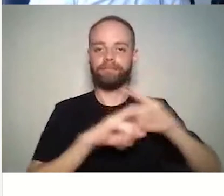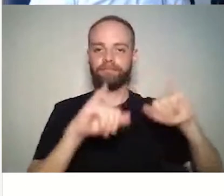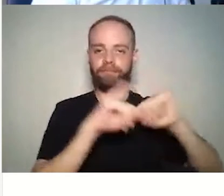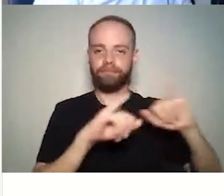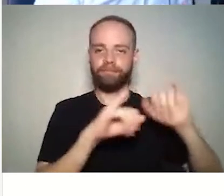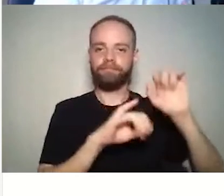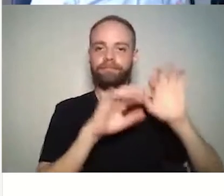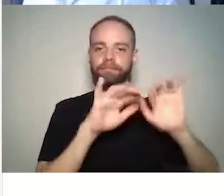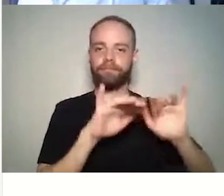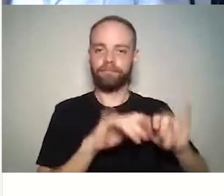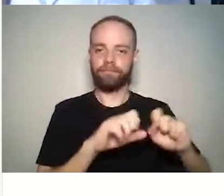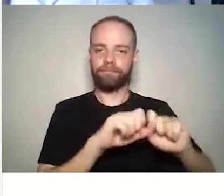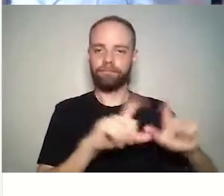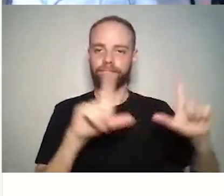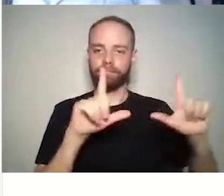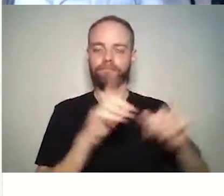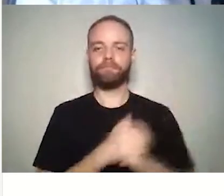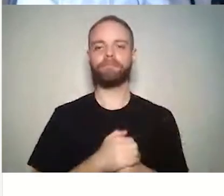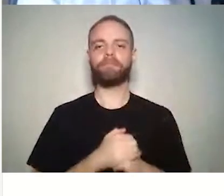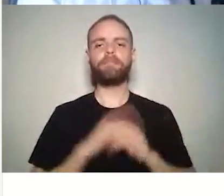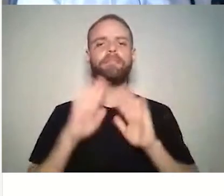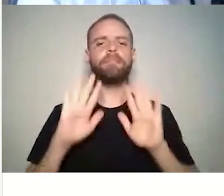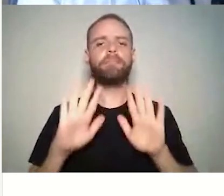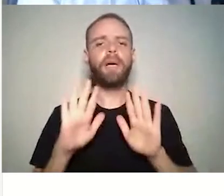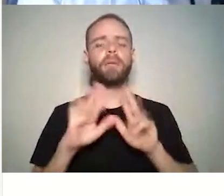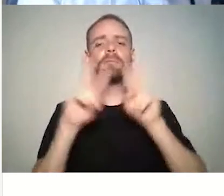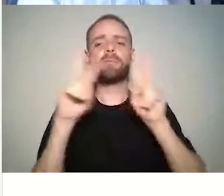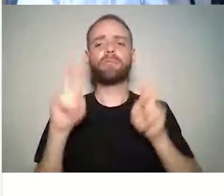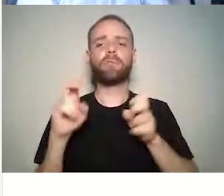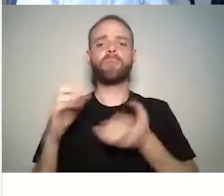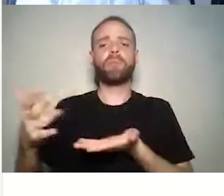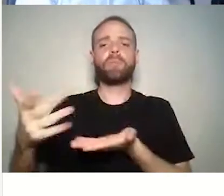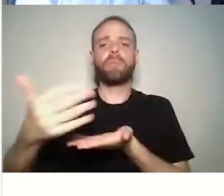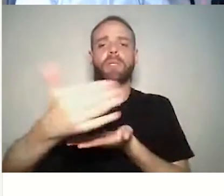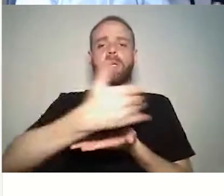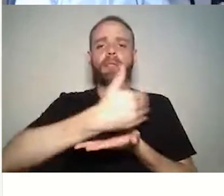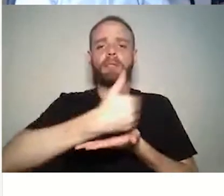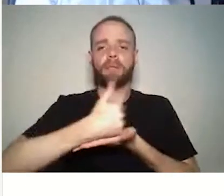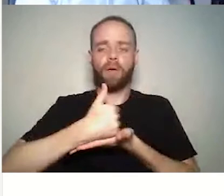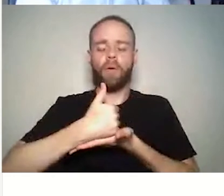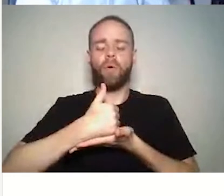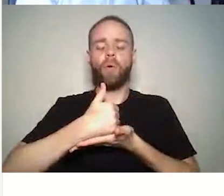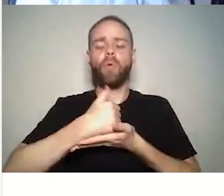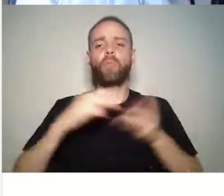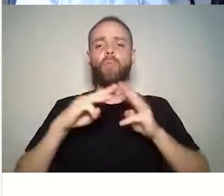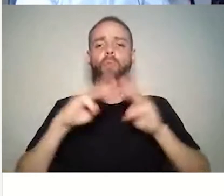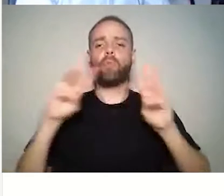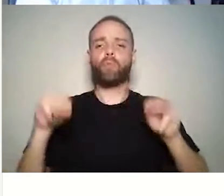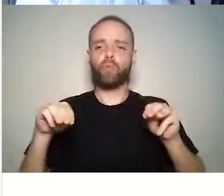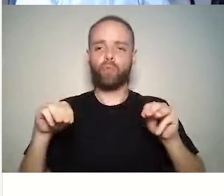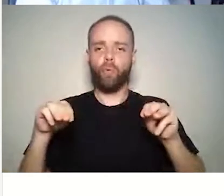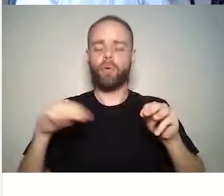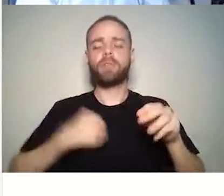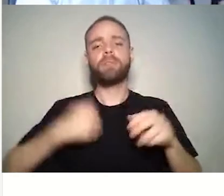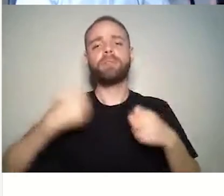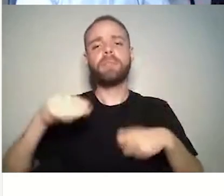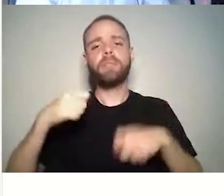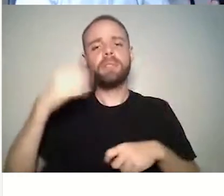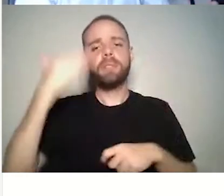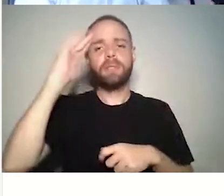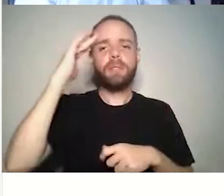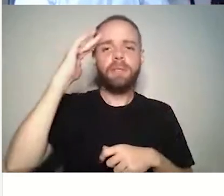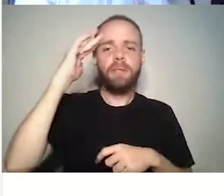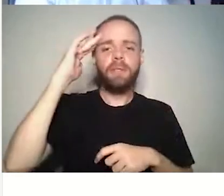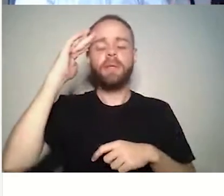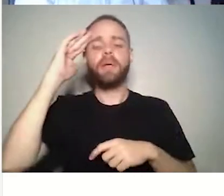quando a gente fala de mineração de dados educacionais no mundo, a gente primeiro tem que entender quais são as